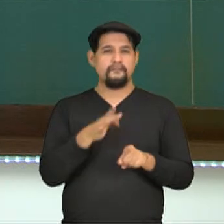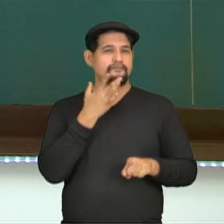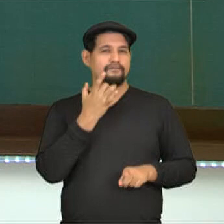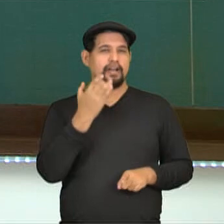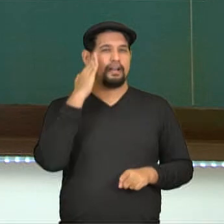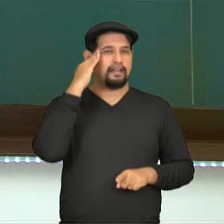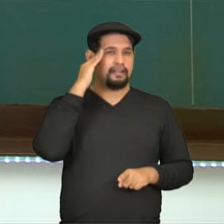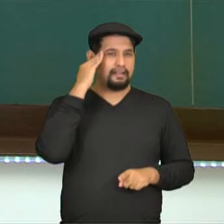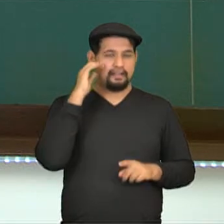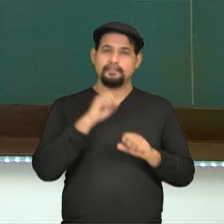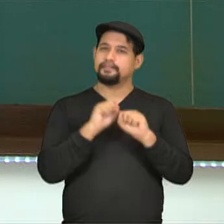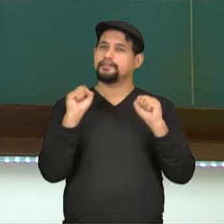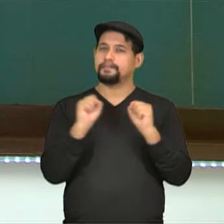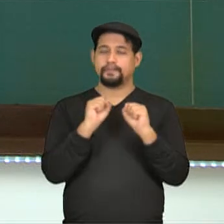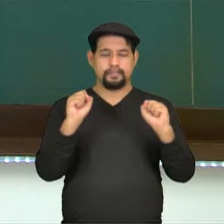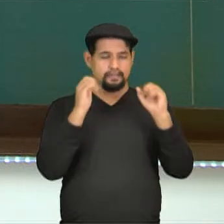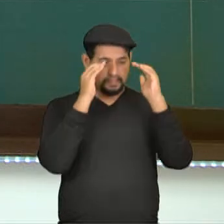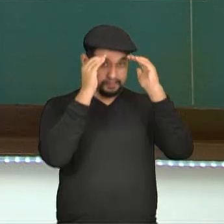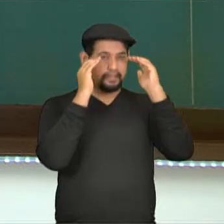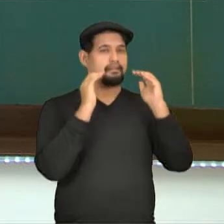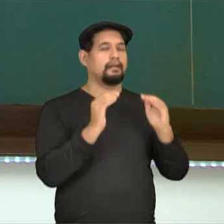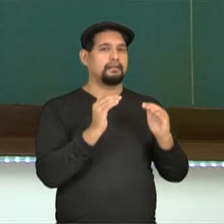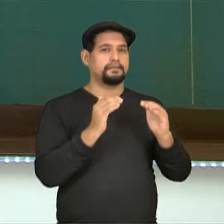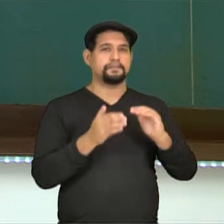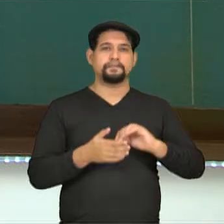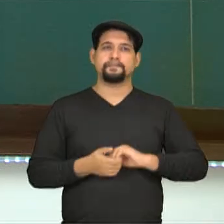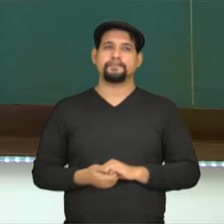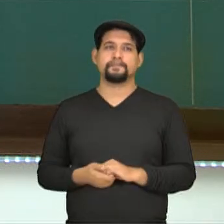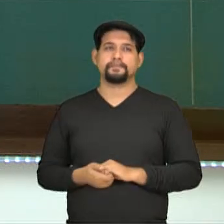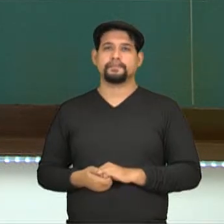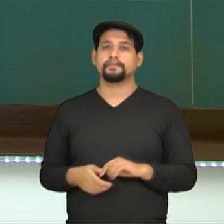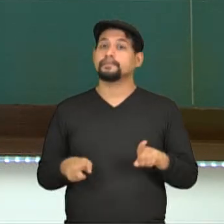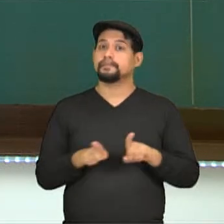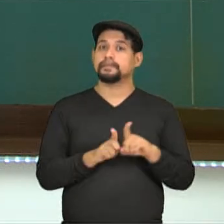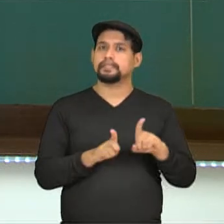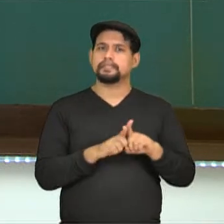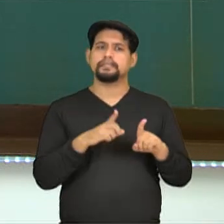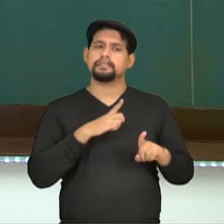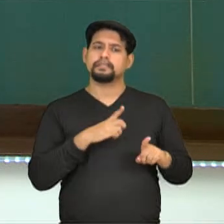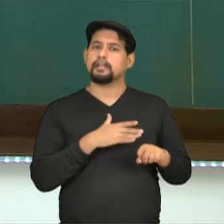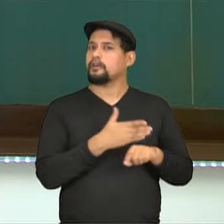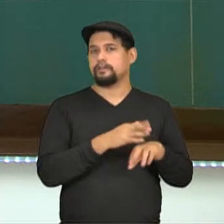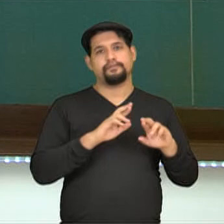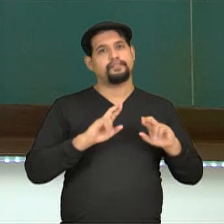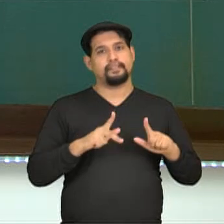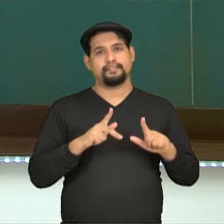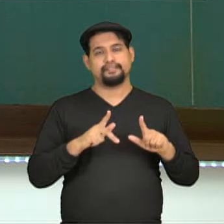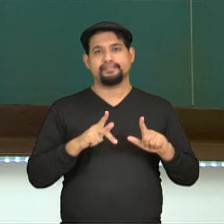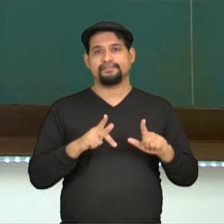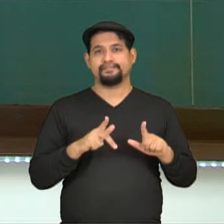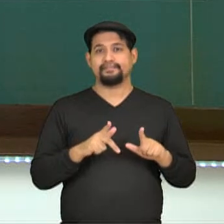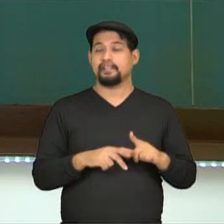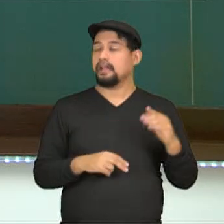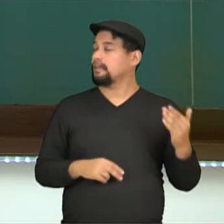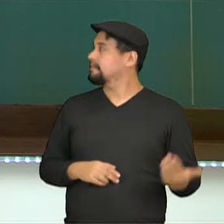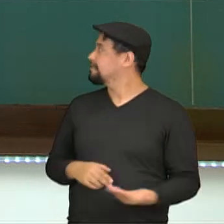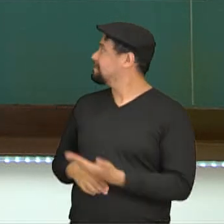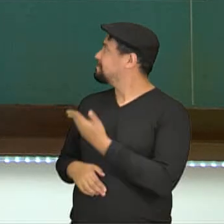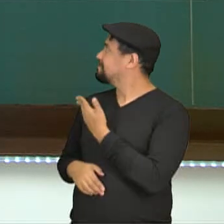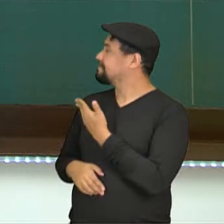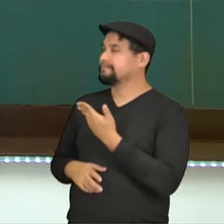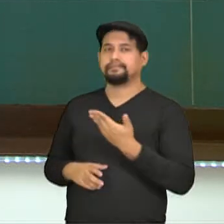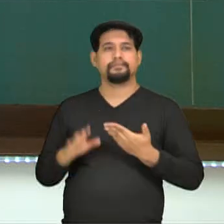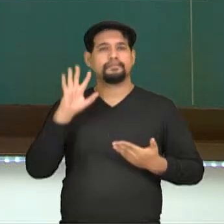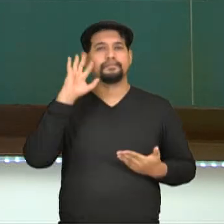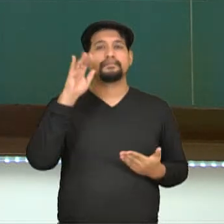compreensão do esporte, que é o respeitar e ser respeitado. Então no esporte de participação não é diferente. Aqui uma imagem de um